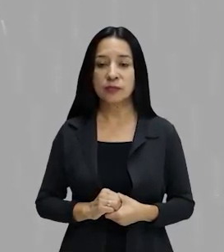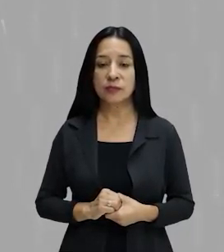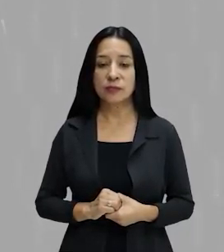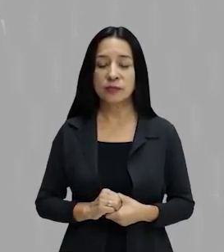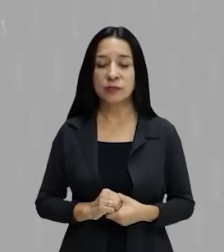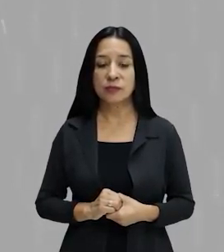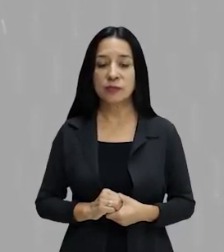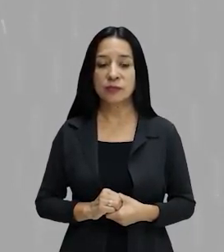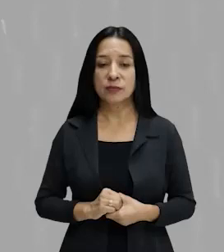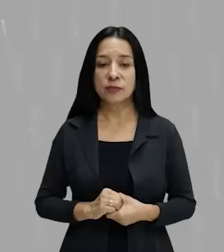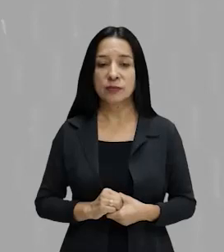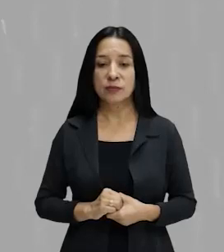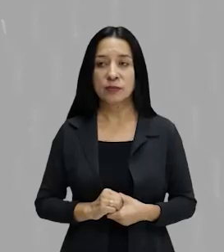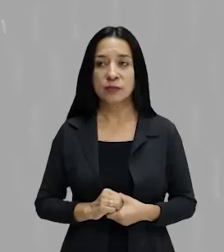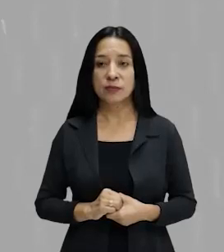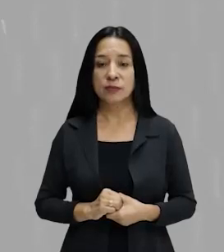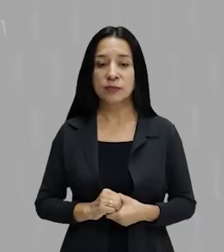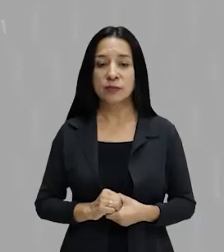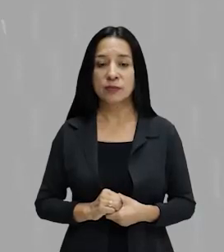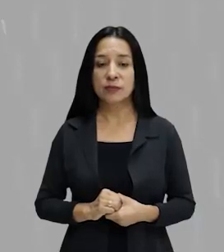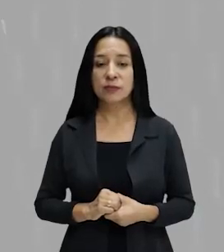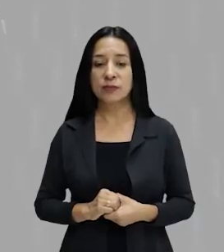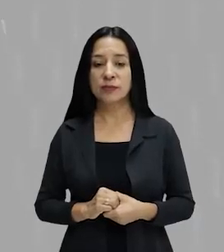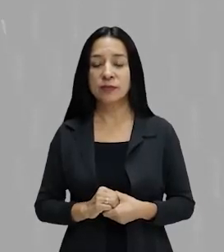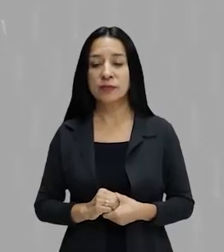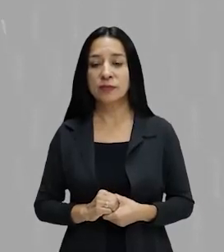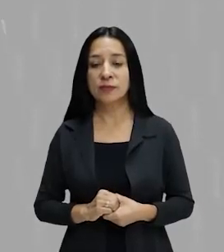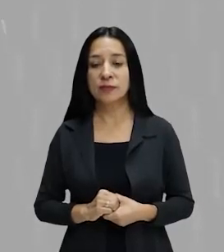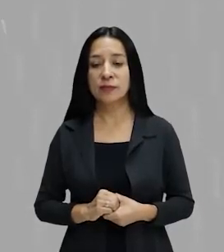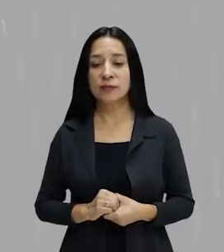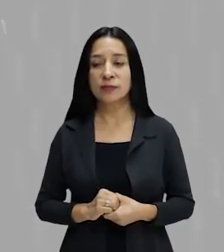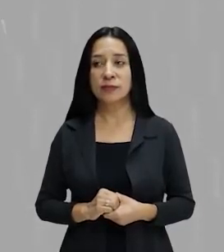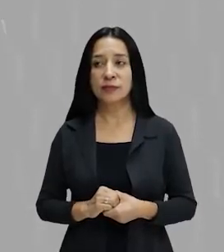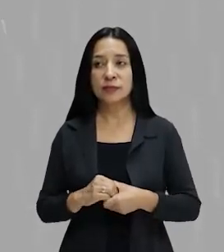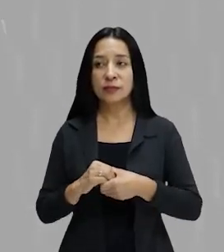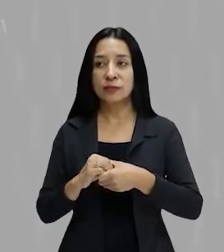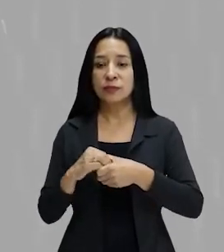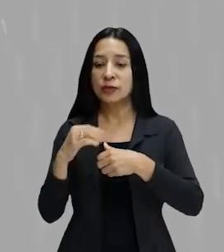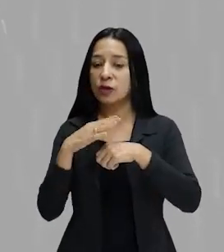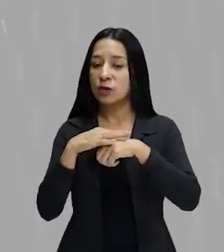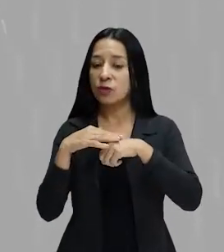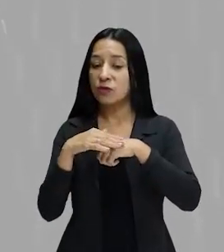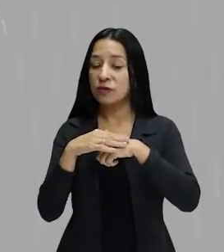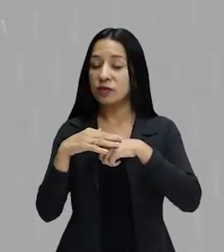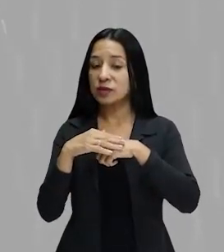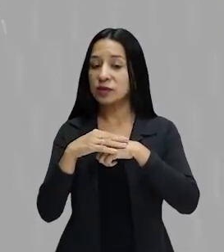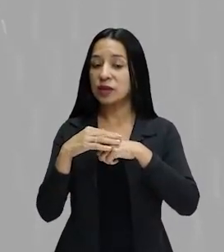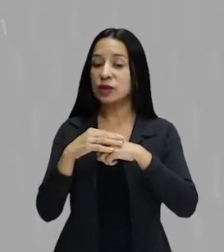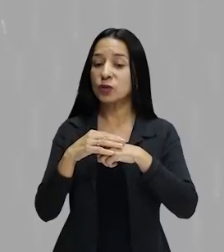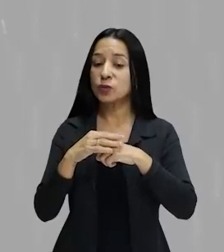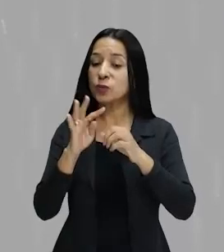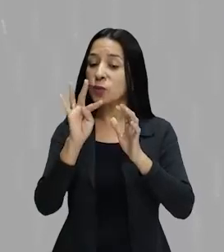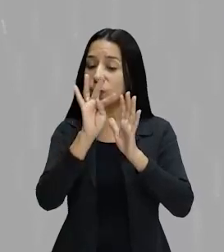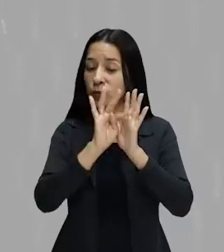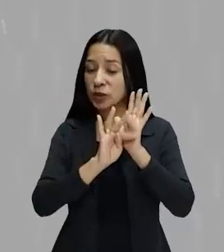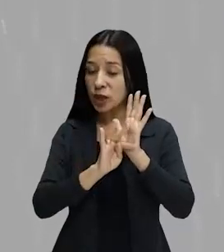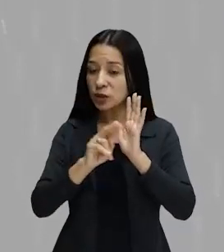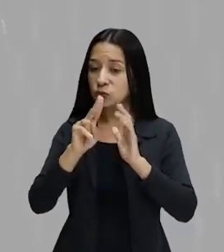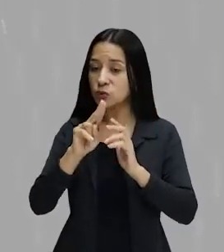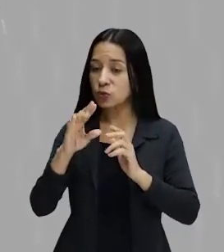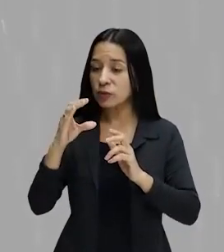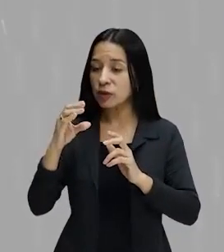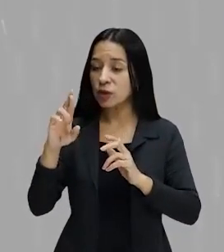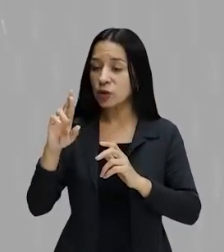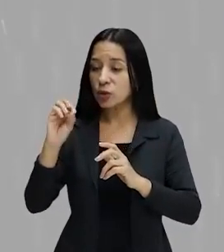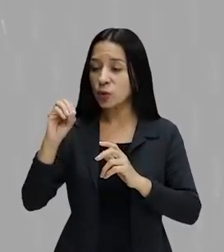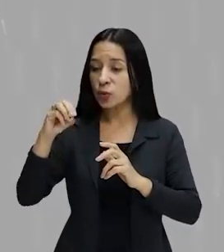elogio é bastante. Mas, a gente está começando aqui com uma crônica bem interessante. Já deu para perceber que